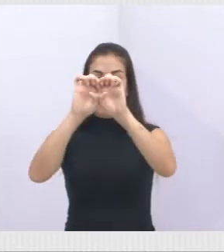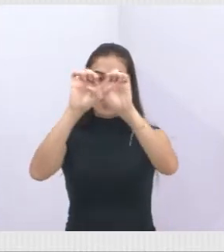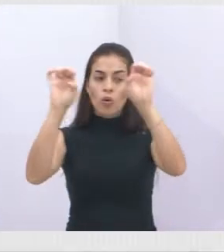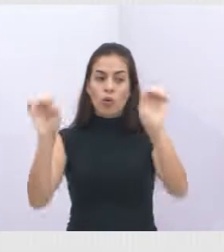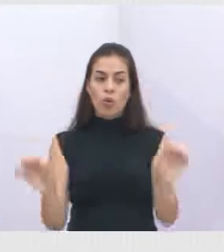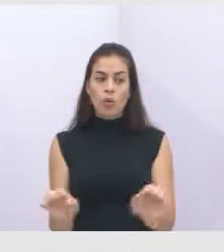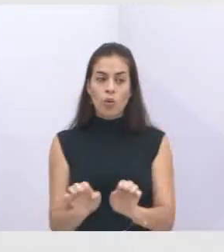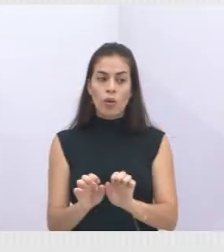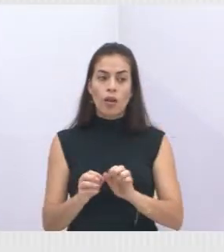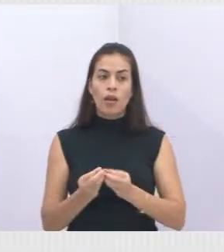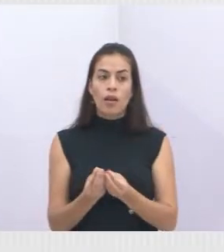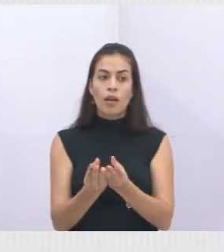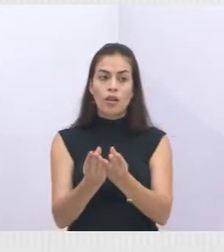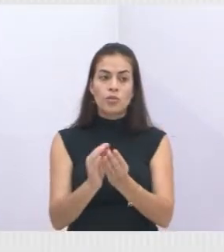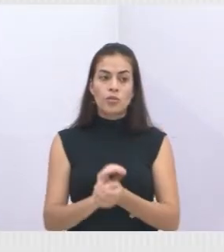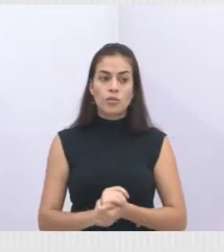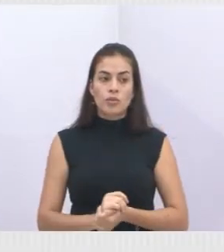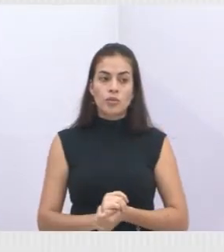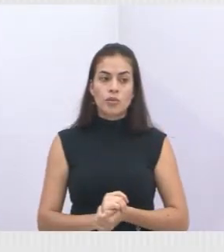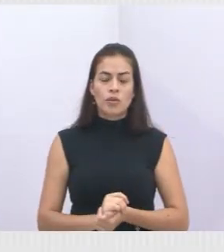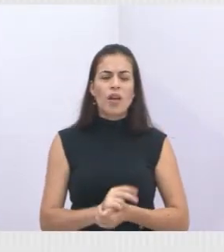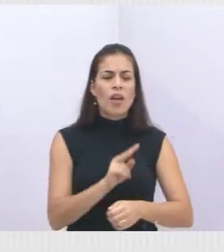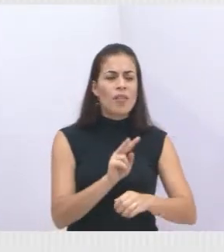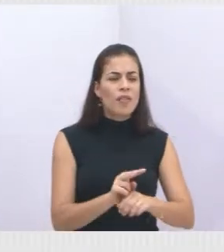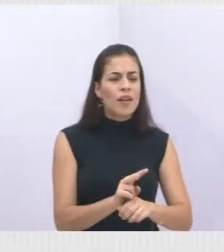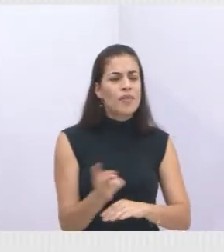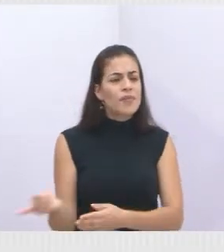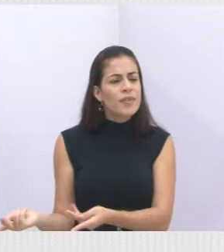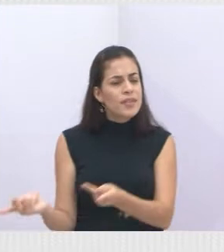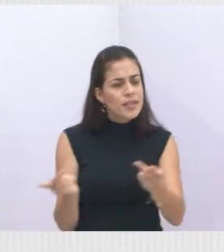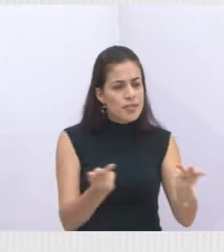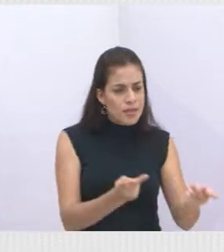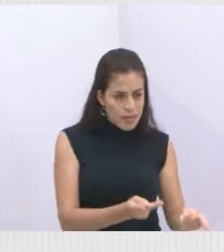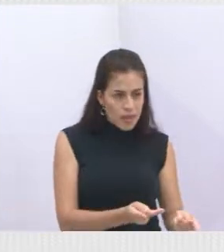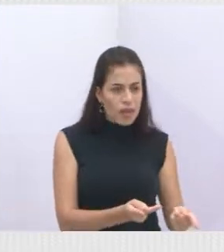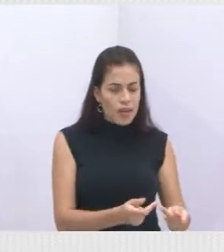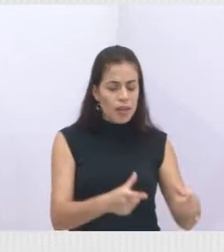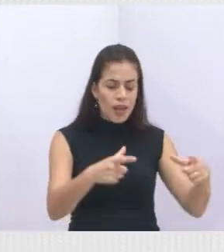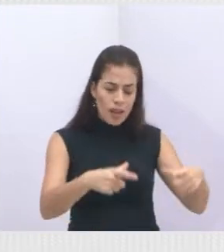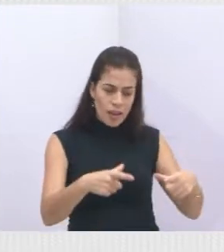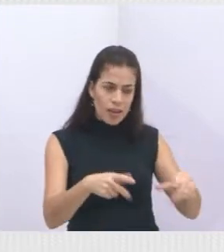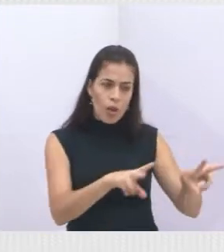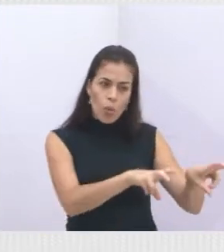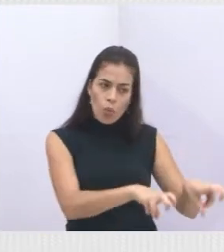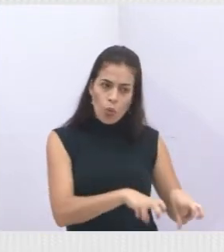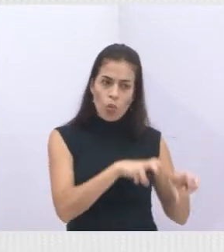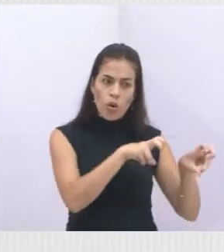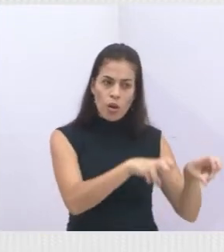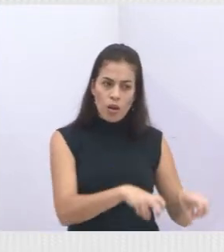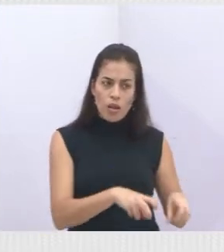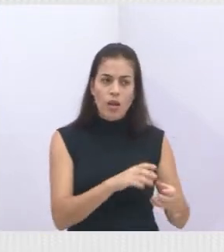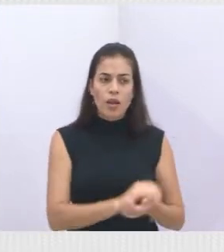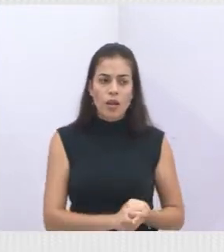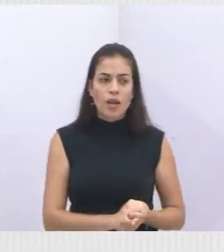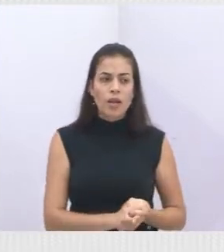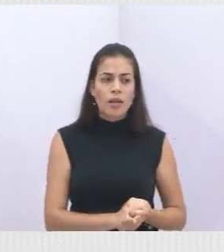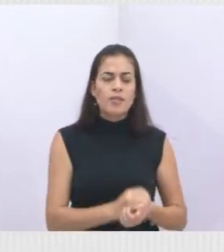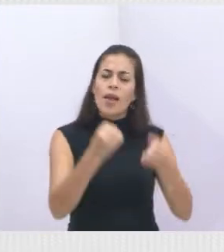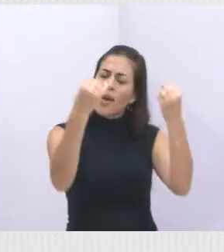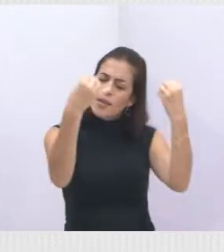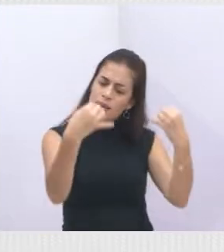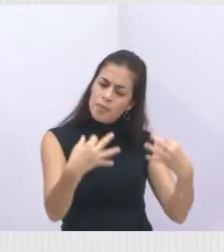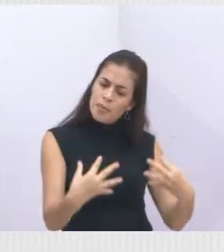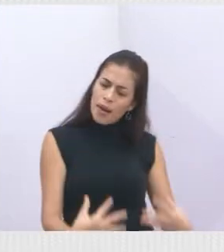propriedades rurais, eles vão explicando a importância do projeto e tentando trazer o produtor rural